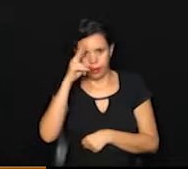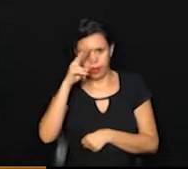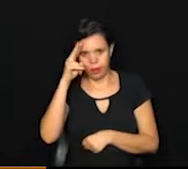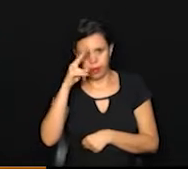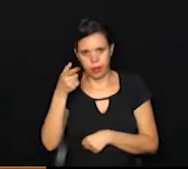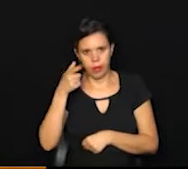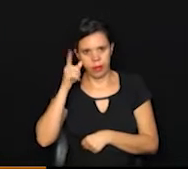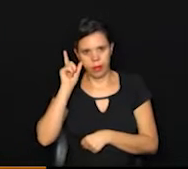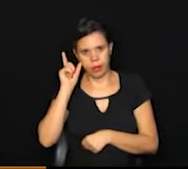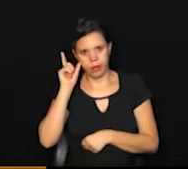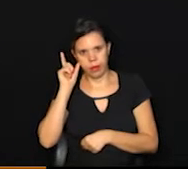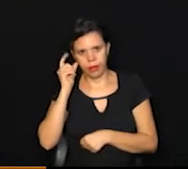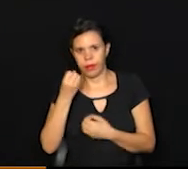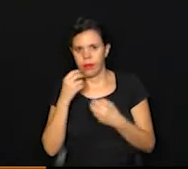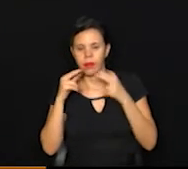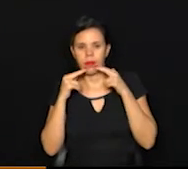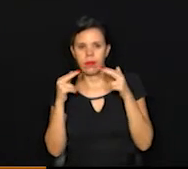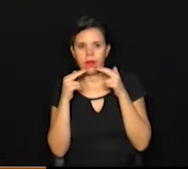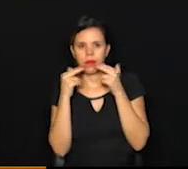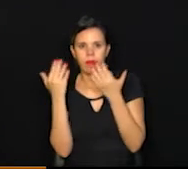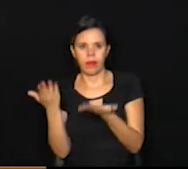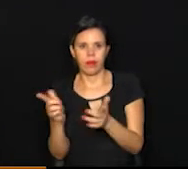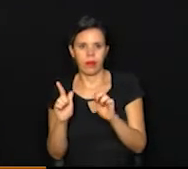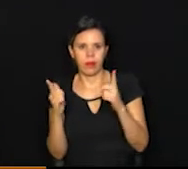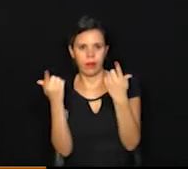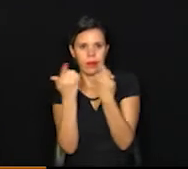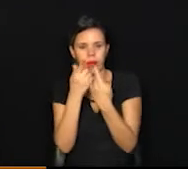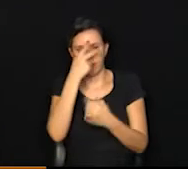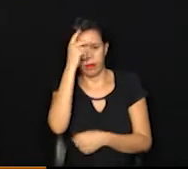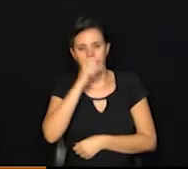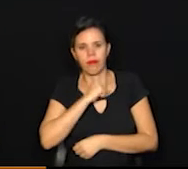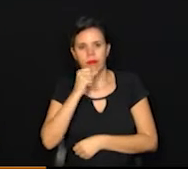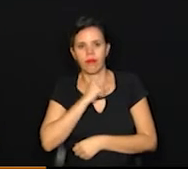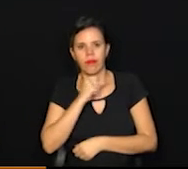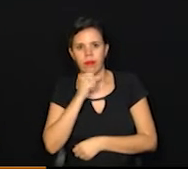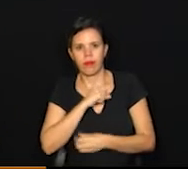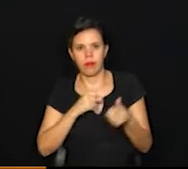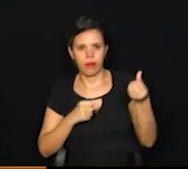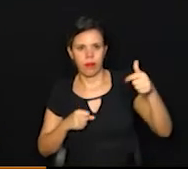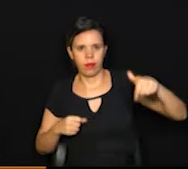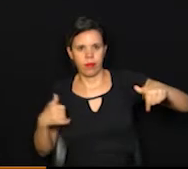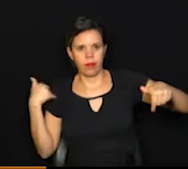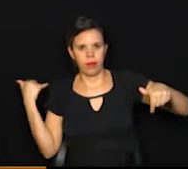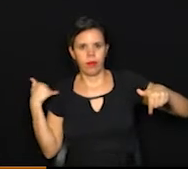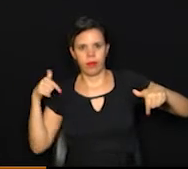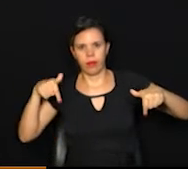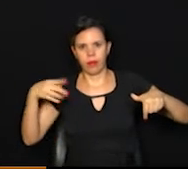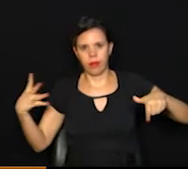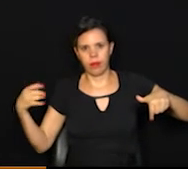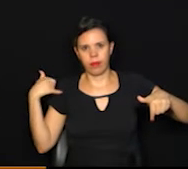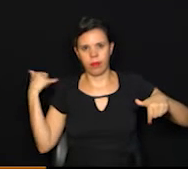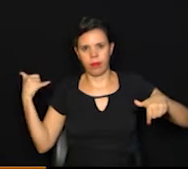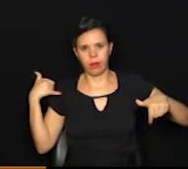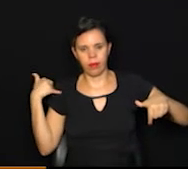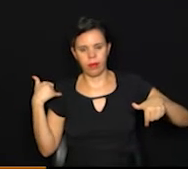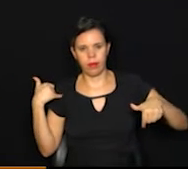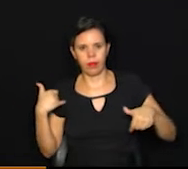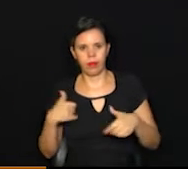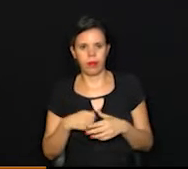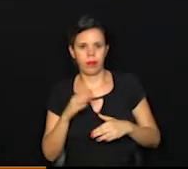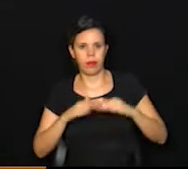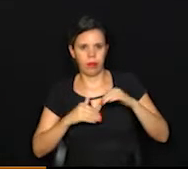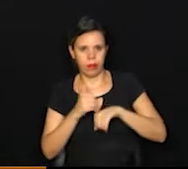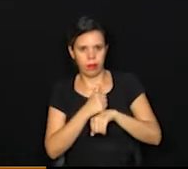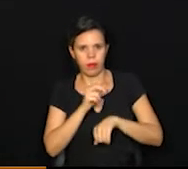desde ontem, olha que boa notícia, grupos de idosos com idade entre 67 e 74 anos, além dos